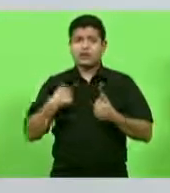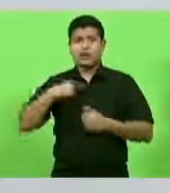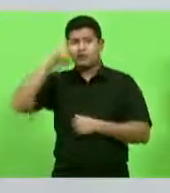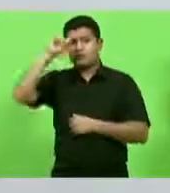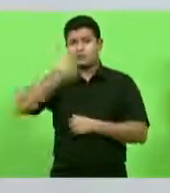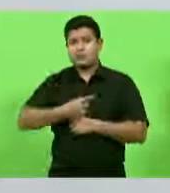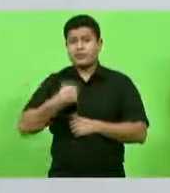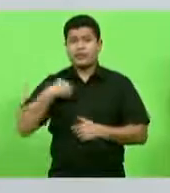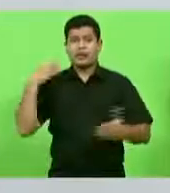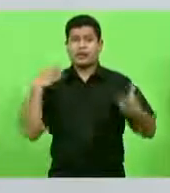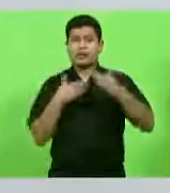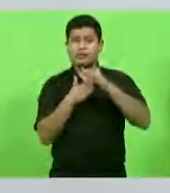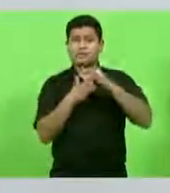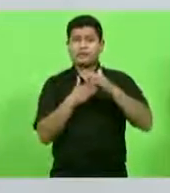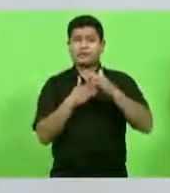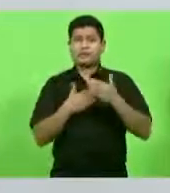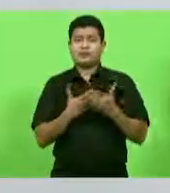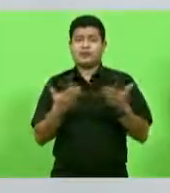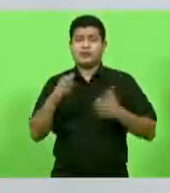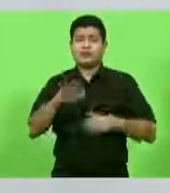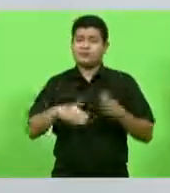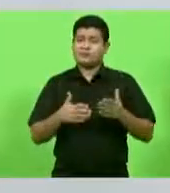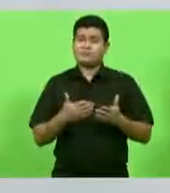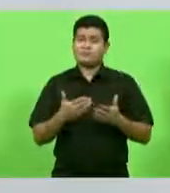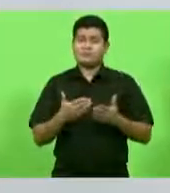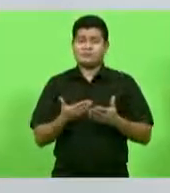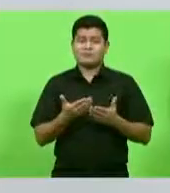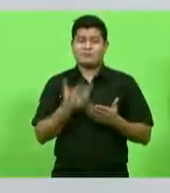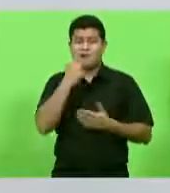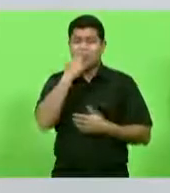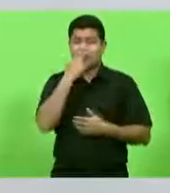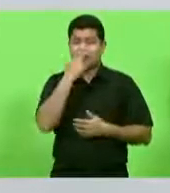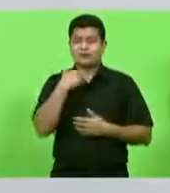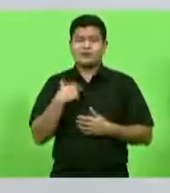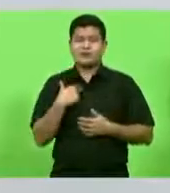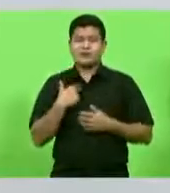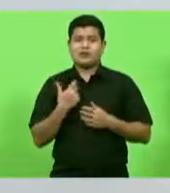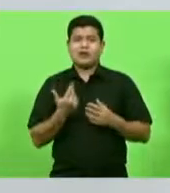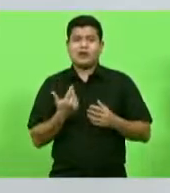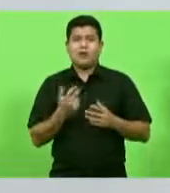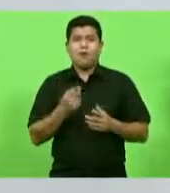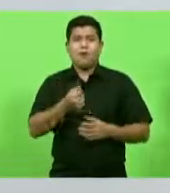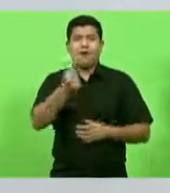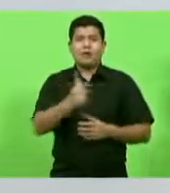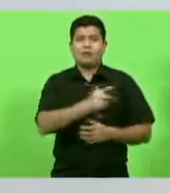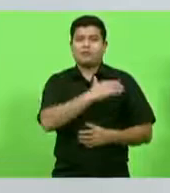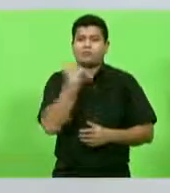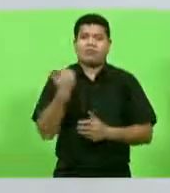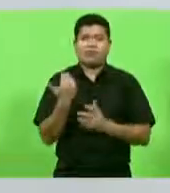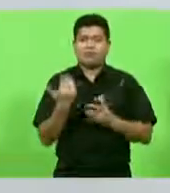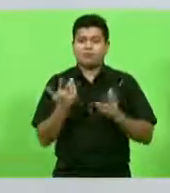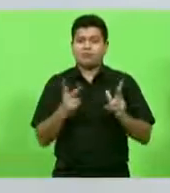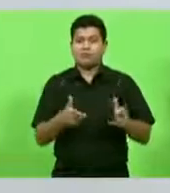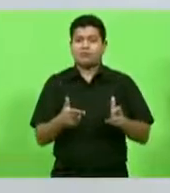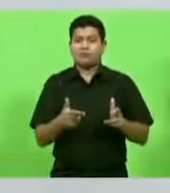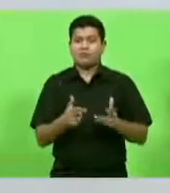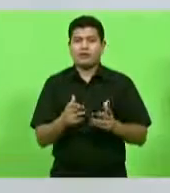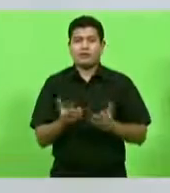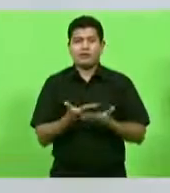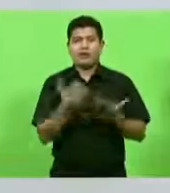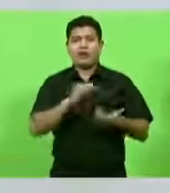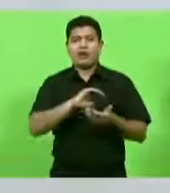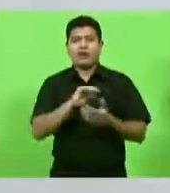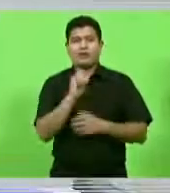que veio, que limita, que lesa, que declara praticamente, a morte da pesca artesanal, da tainha em Santa Catarina, muito obrigado, senhor